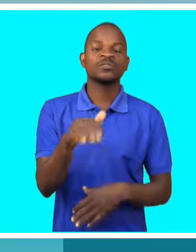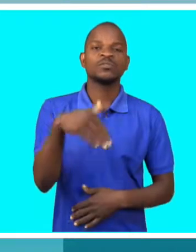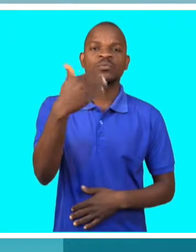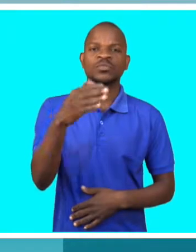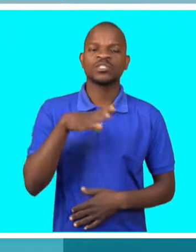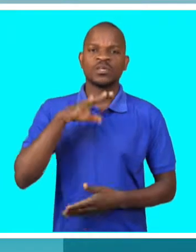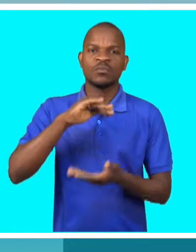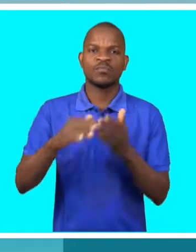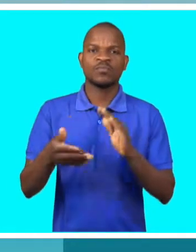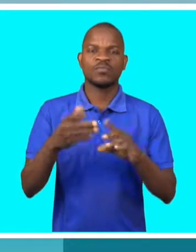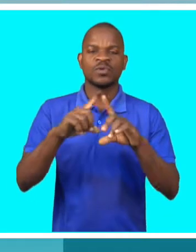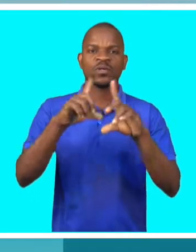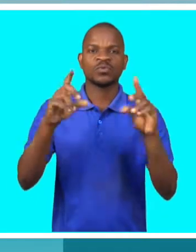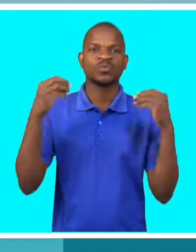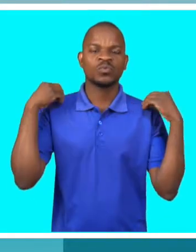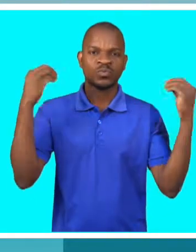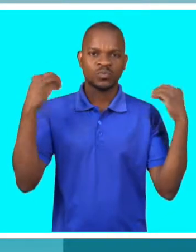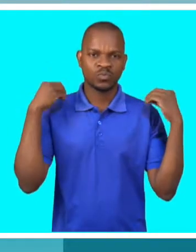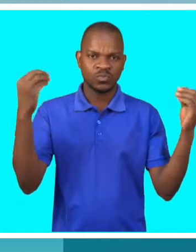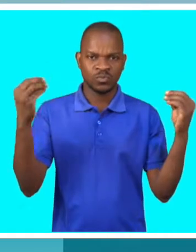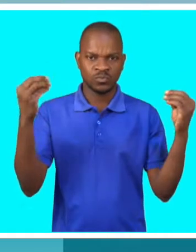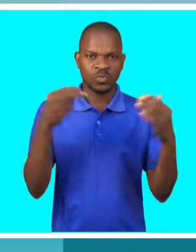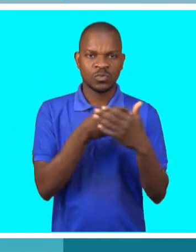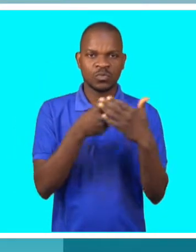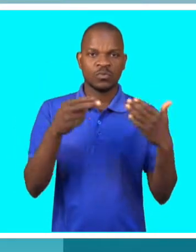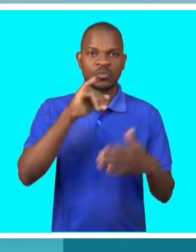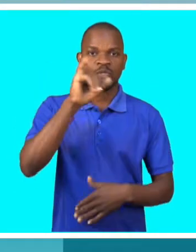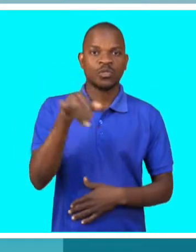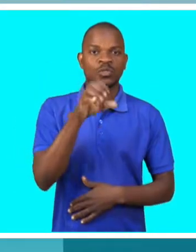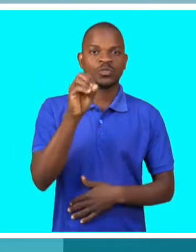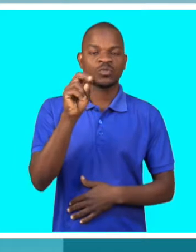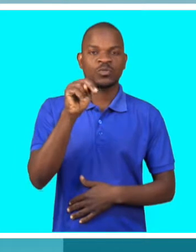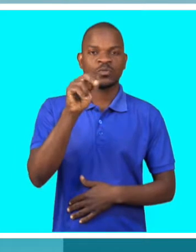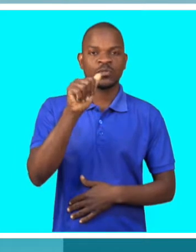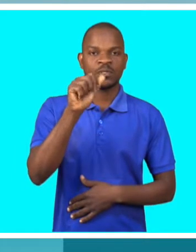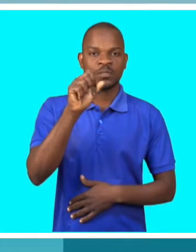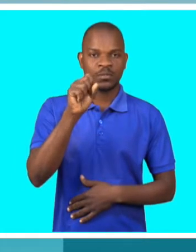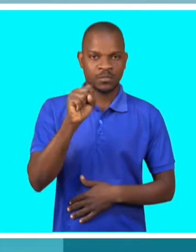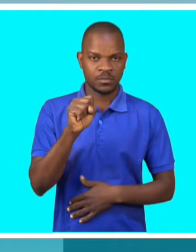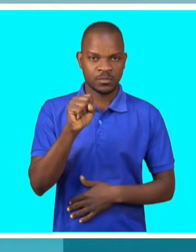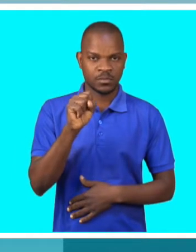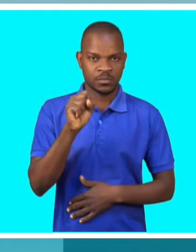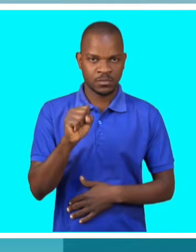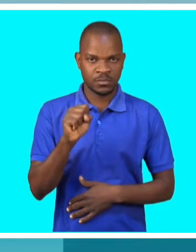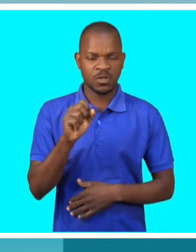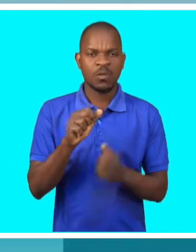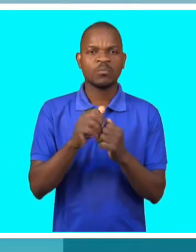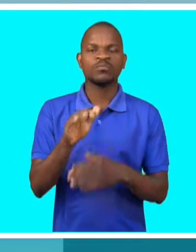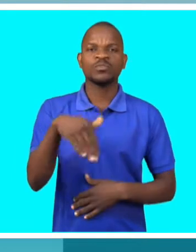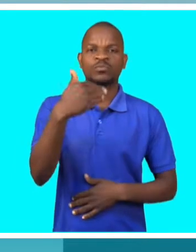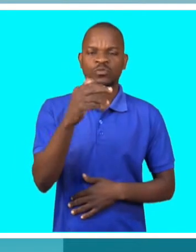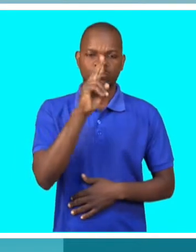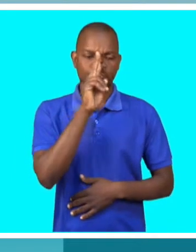Mr. Jonas, ele trabalha lá e quando me viu na altura começou já a trabalhar comigo